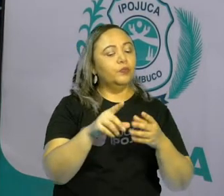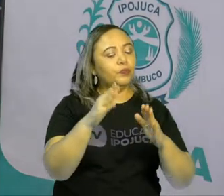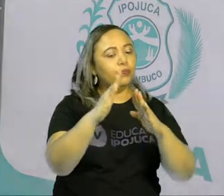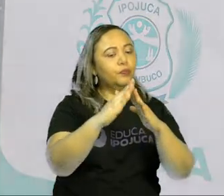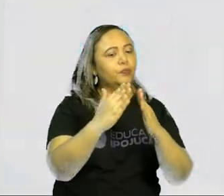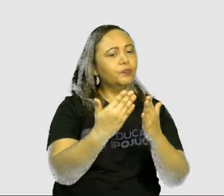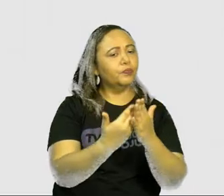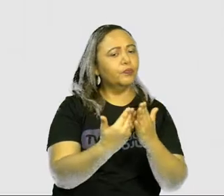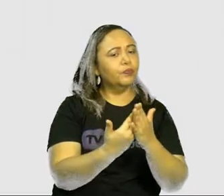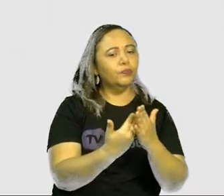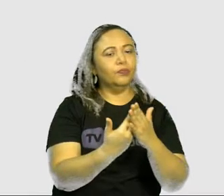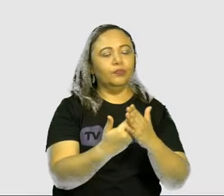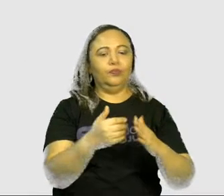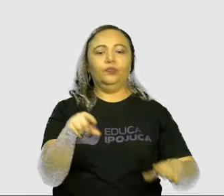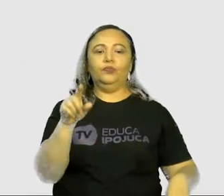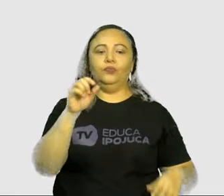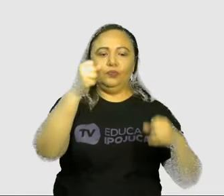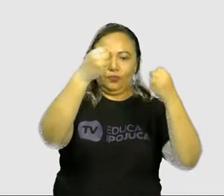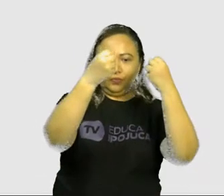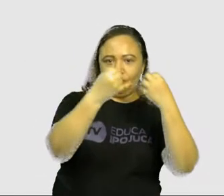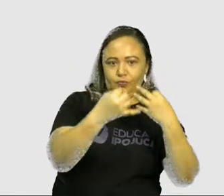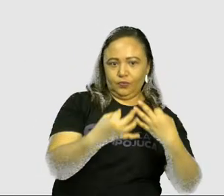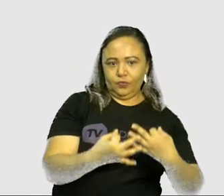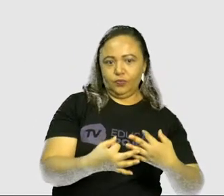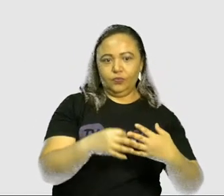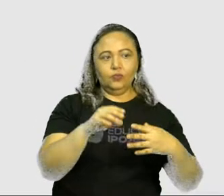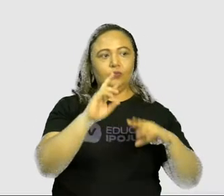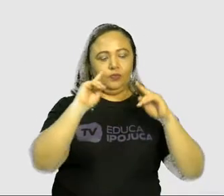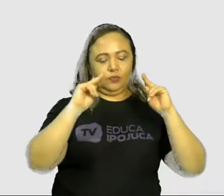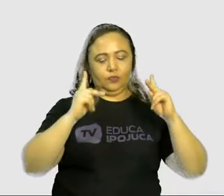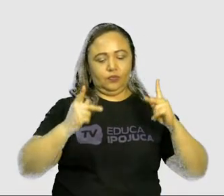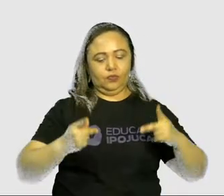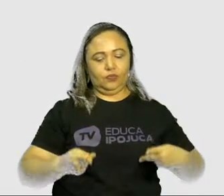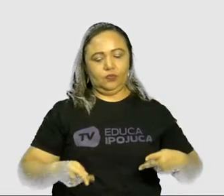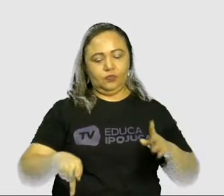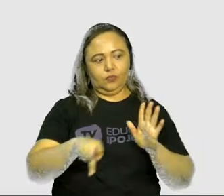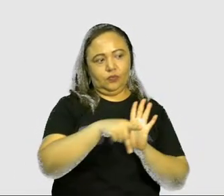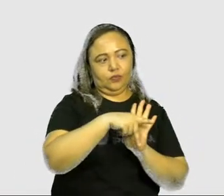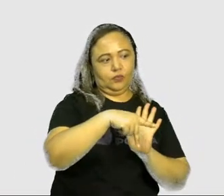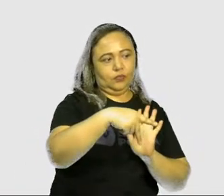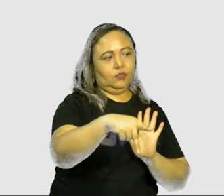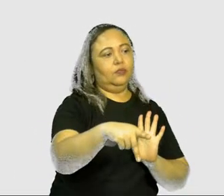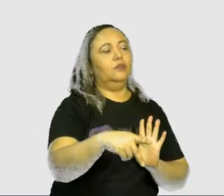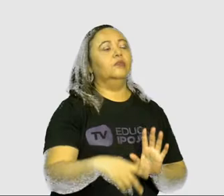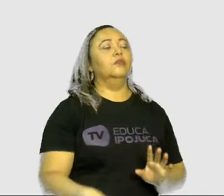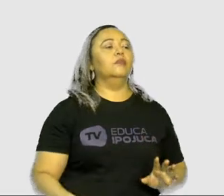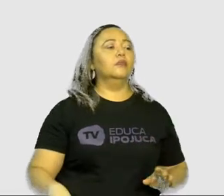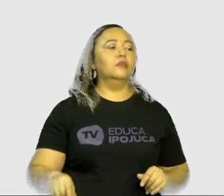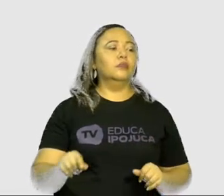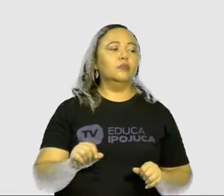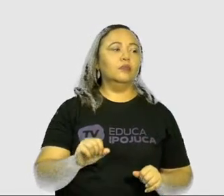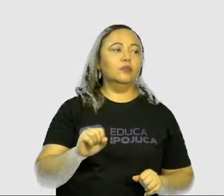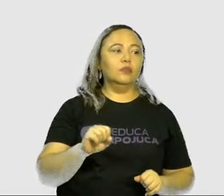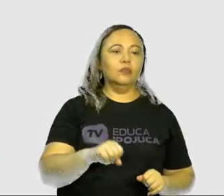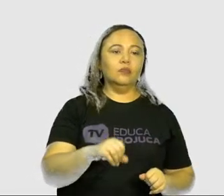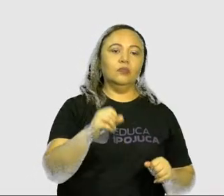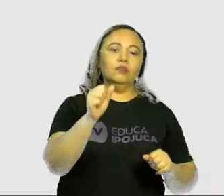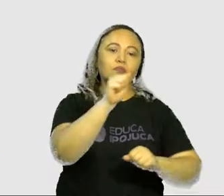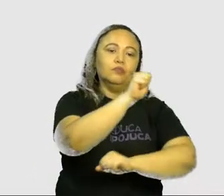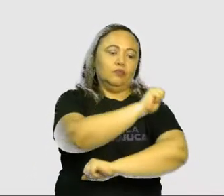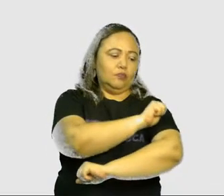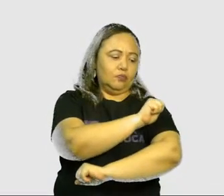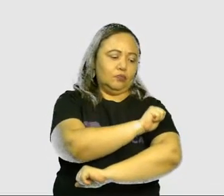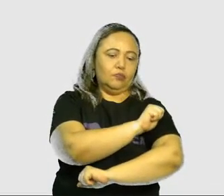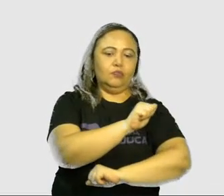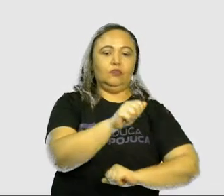segundo grupo, a qual a gente já tinha falado, que o ser humano faz parte e ela é formada por alunos,